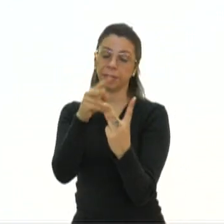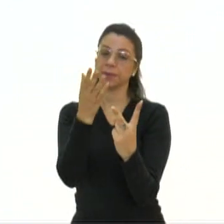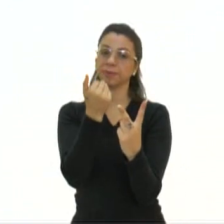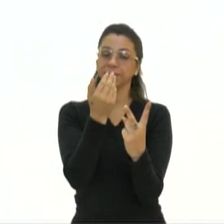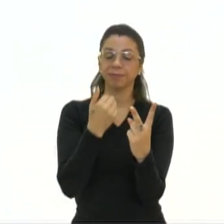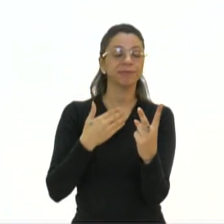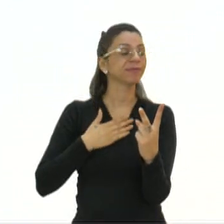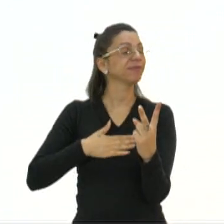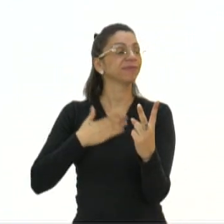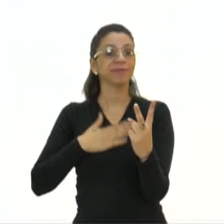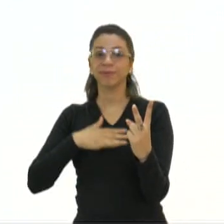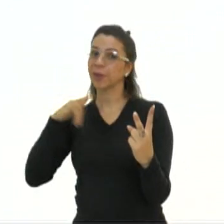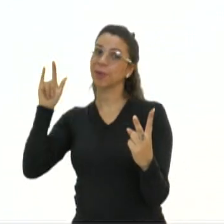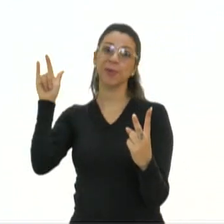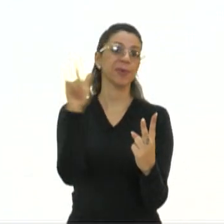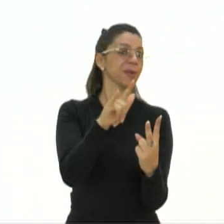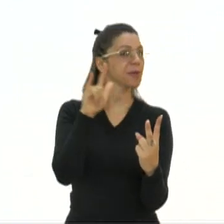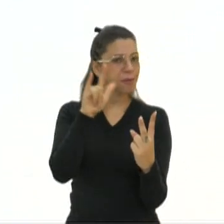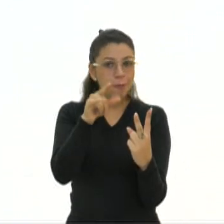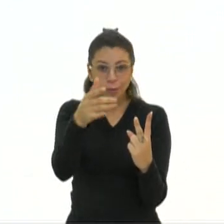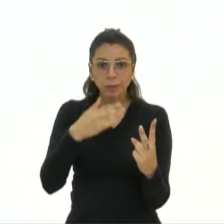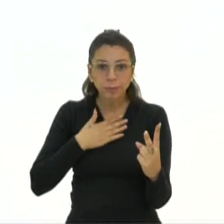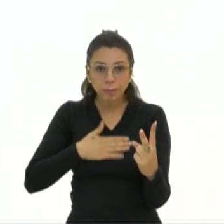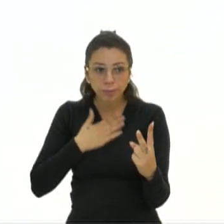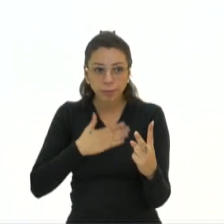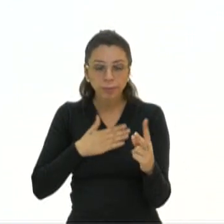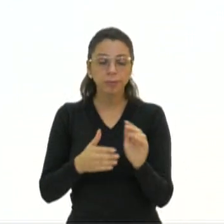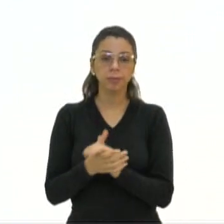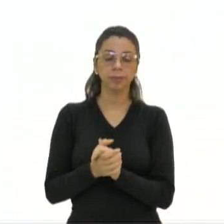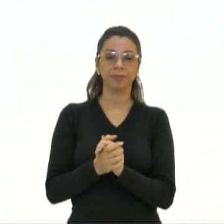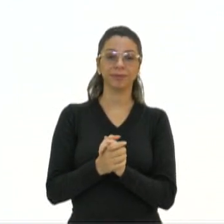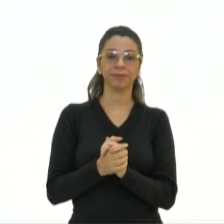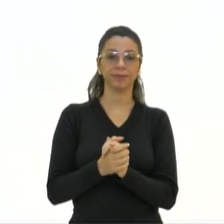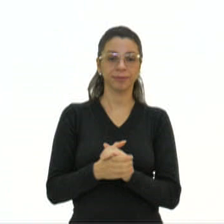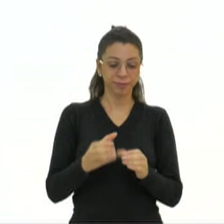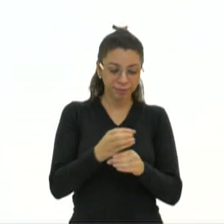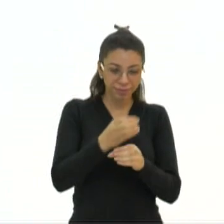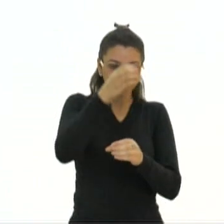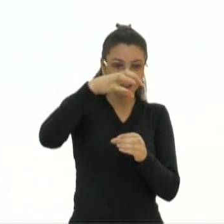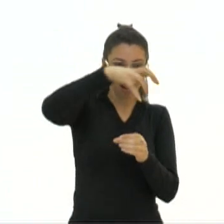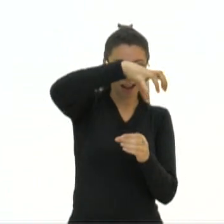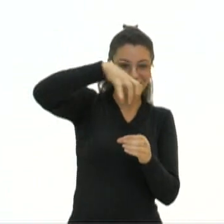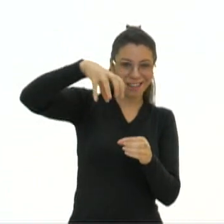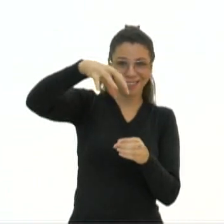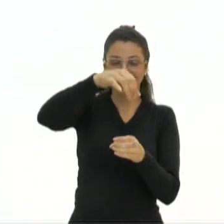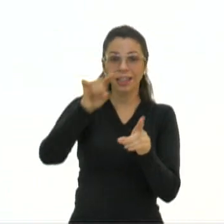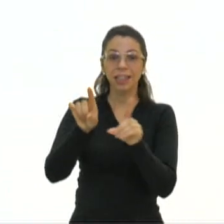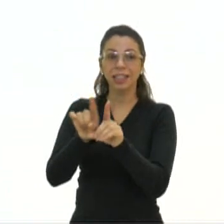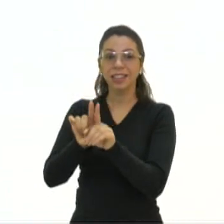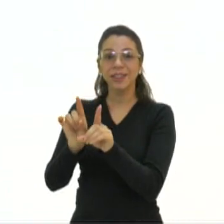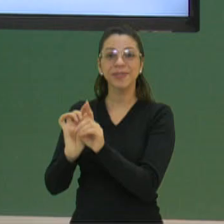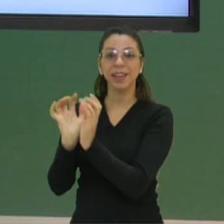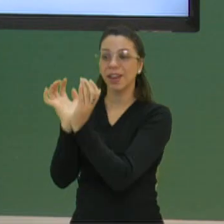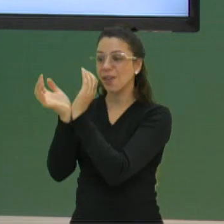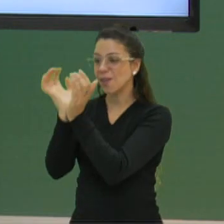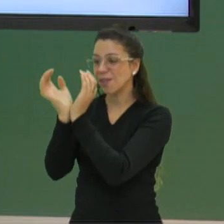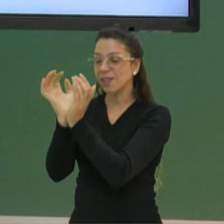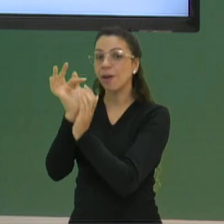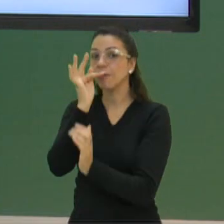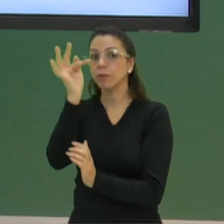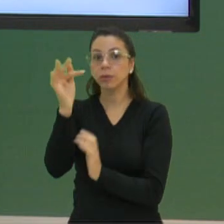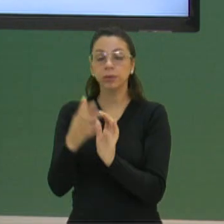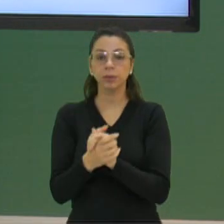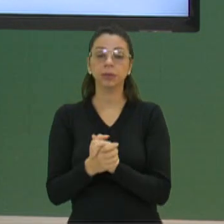gostosos, que eu adoro, inclusive. Você gosta? Que são o brócolis e a couve-flor. São flores comestíveis.